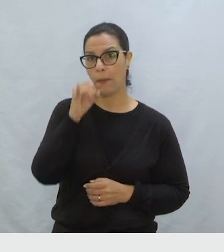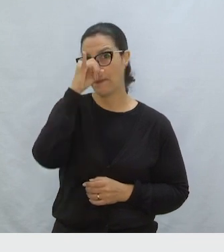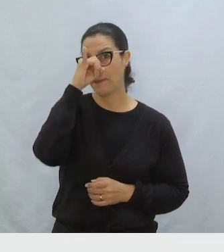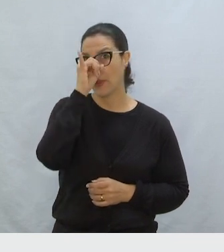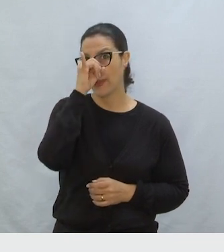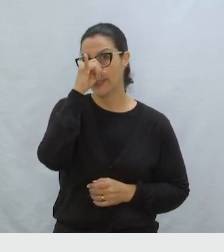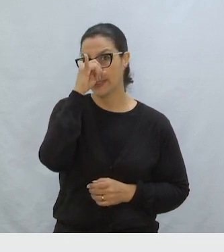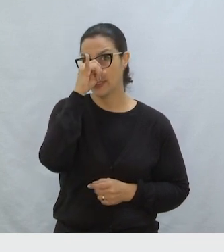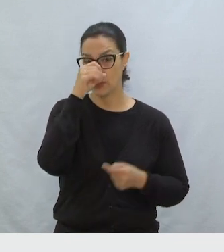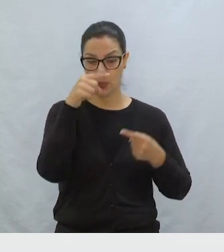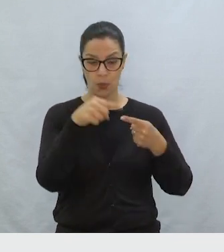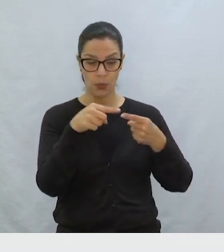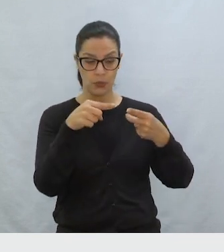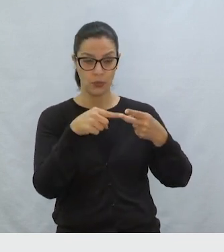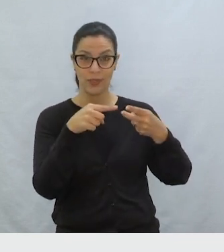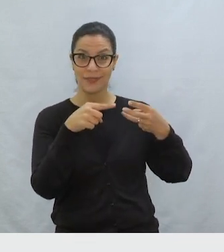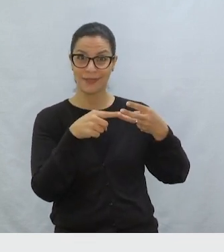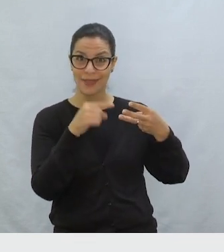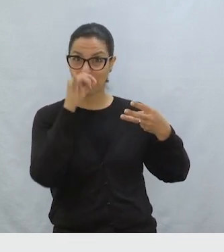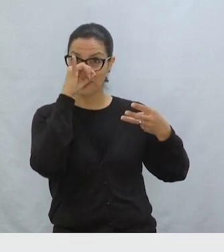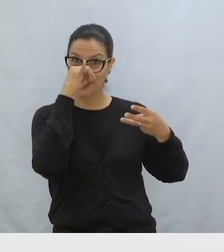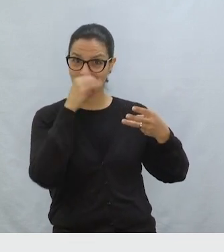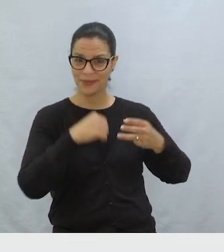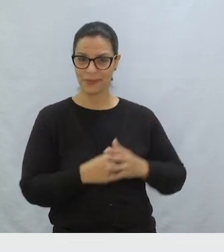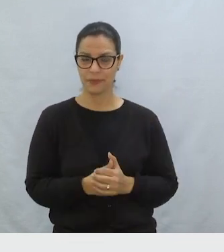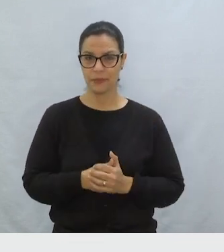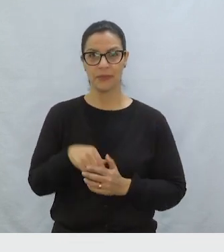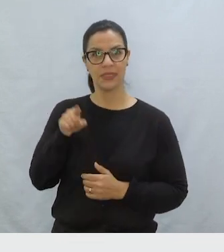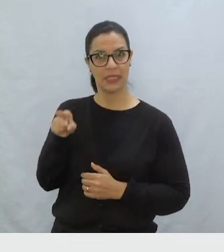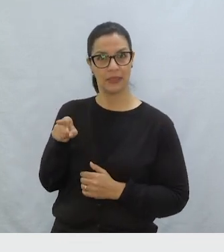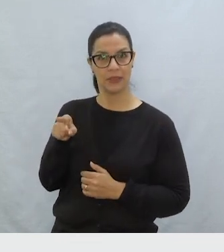Estes são um, dois, três porquinhos